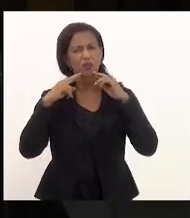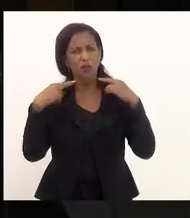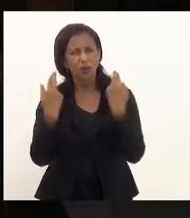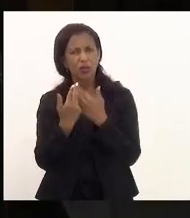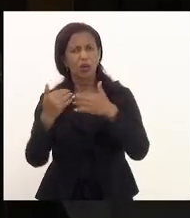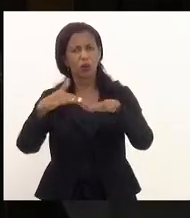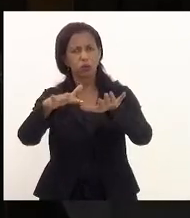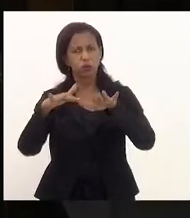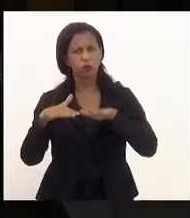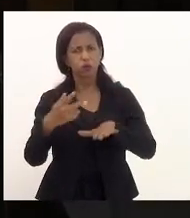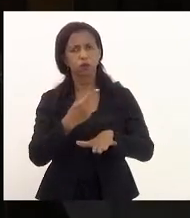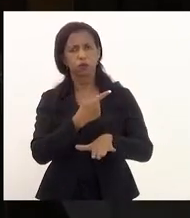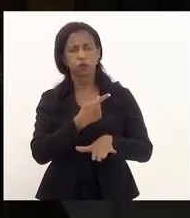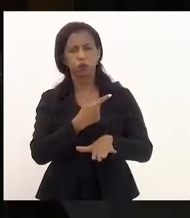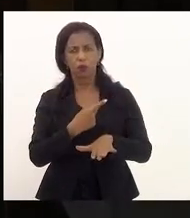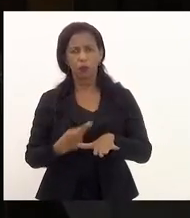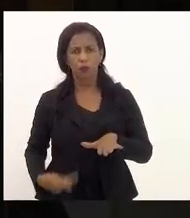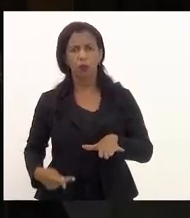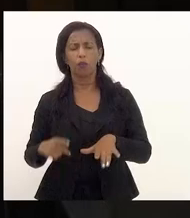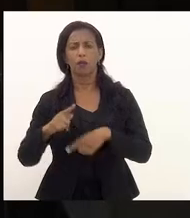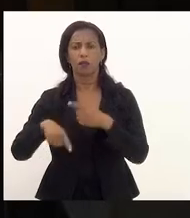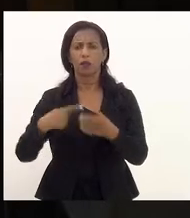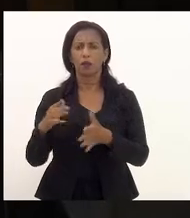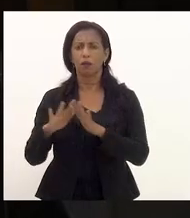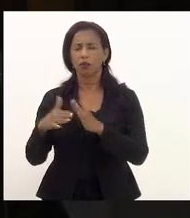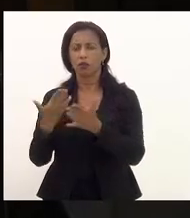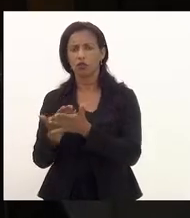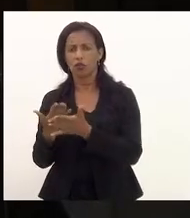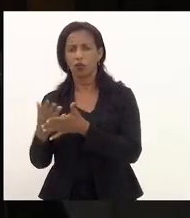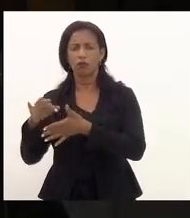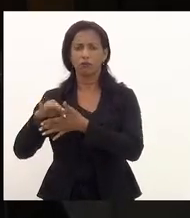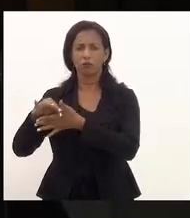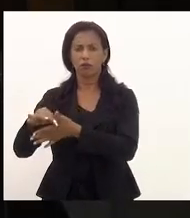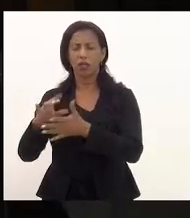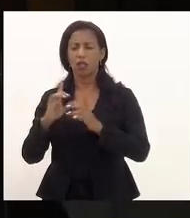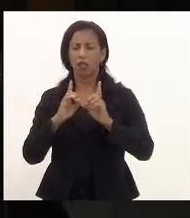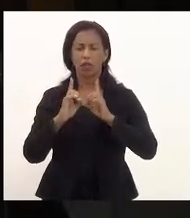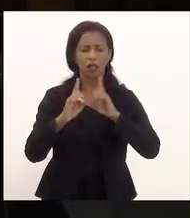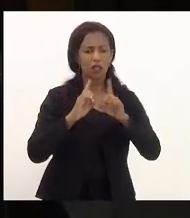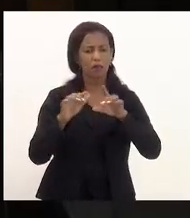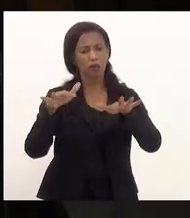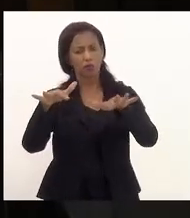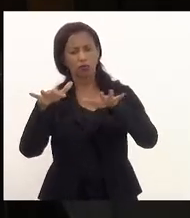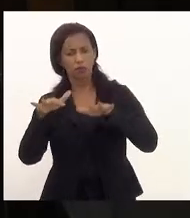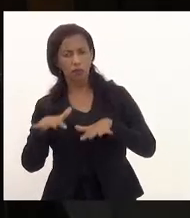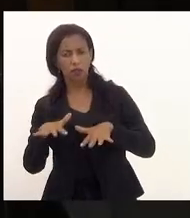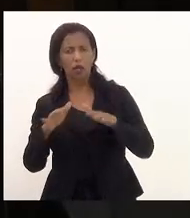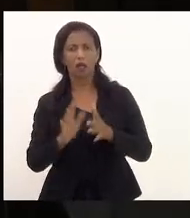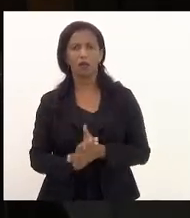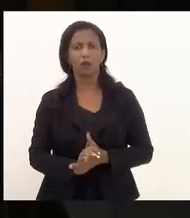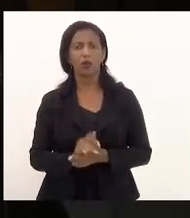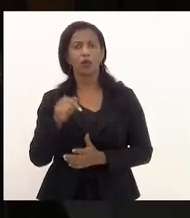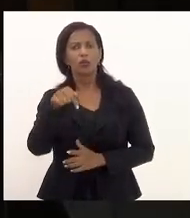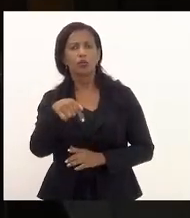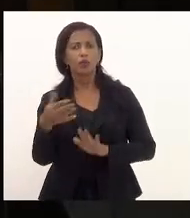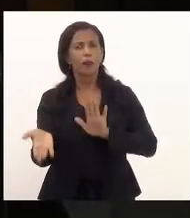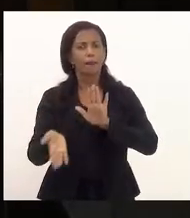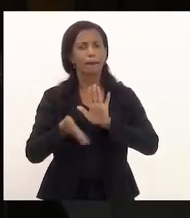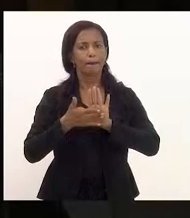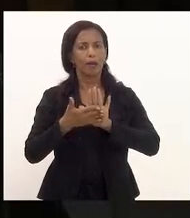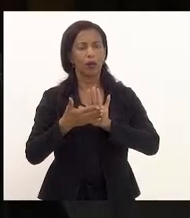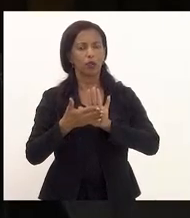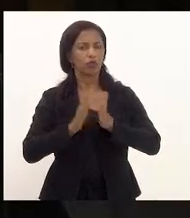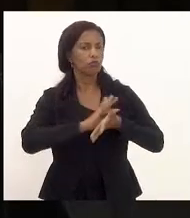pública, depois vão ter colégio de líderes, debates no plenário sobre esse pacote da